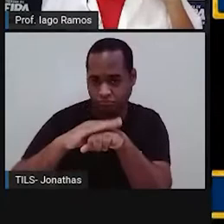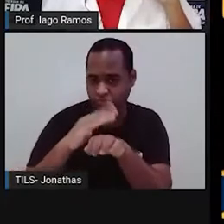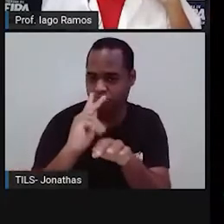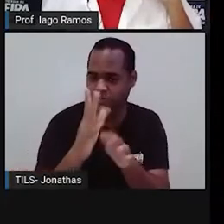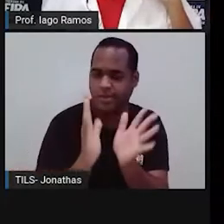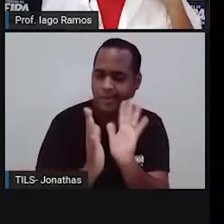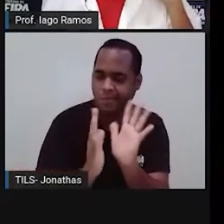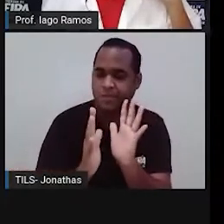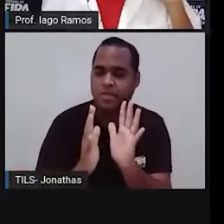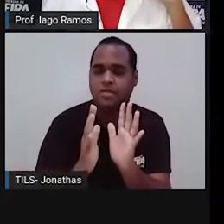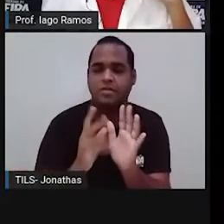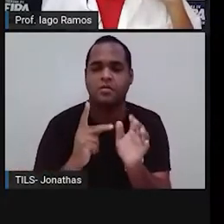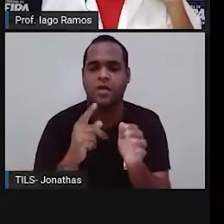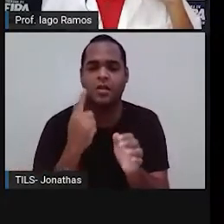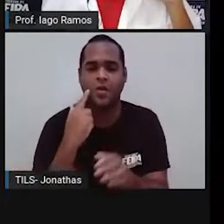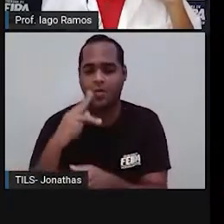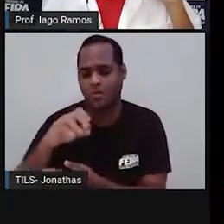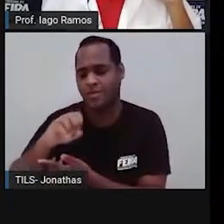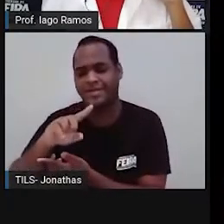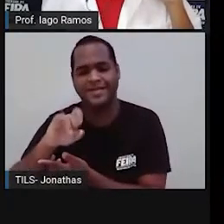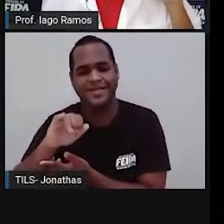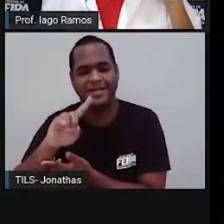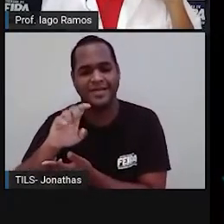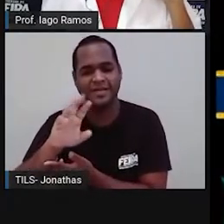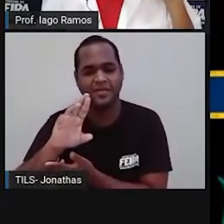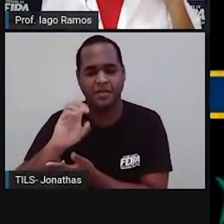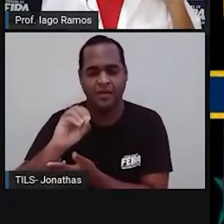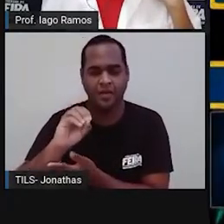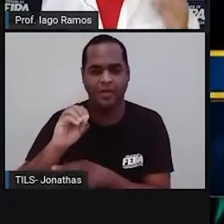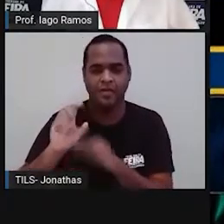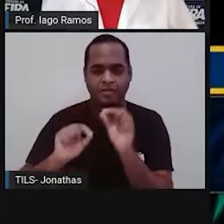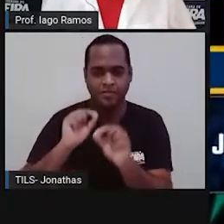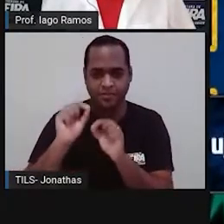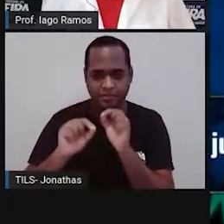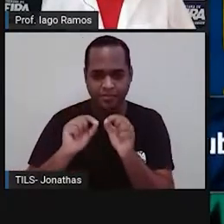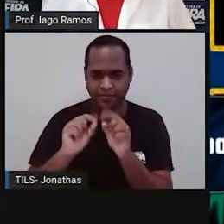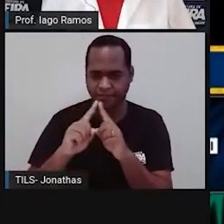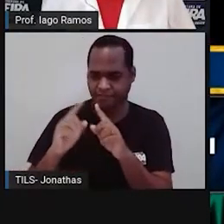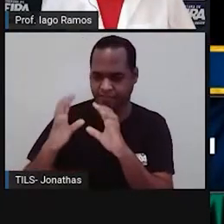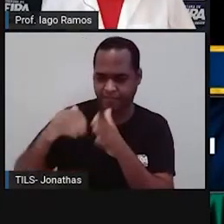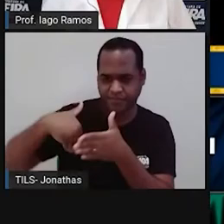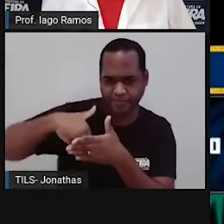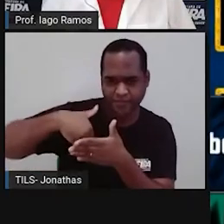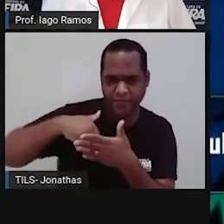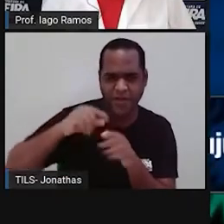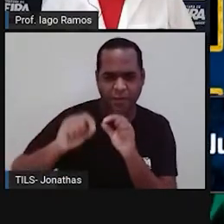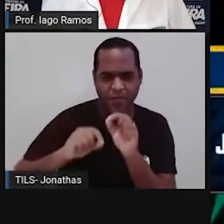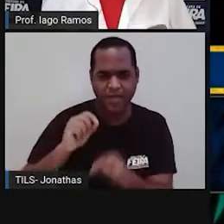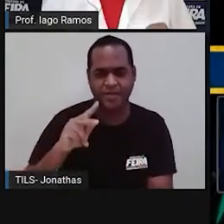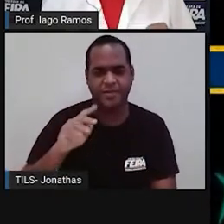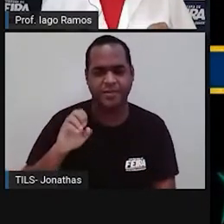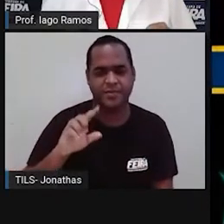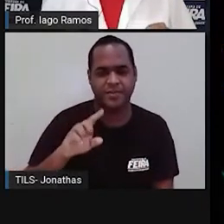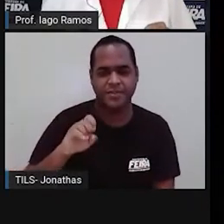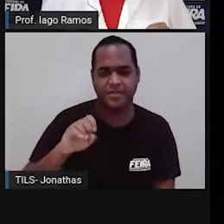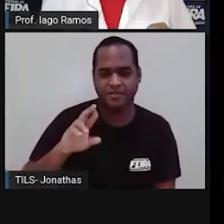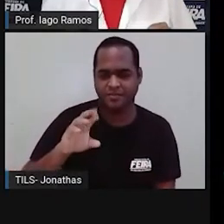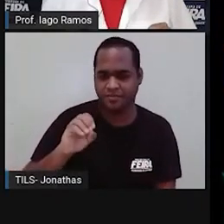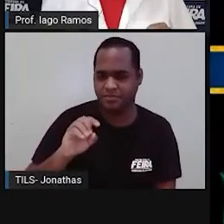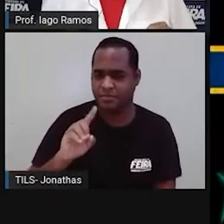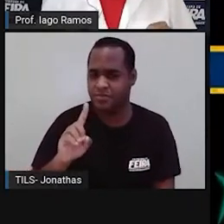é um poliedro, né? Uma bola de futebol é um poliedro? Eu caio aqui dentro? Sim ou não?